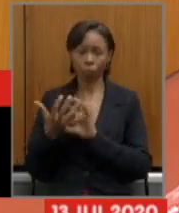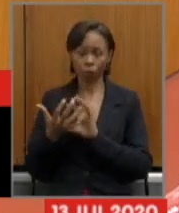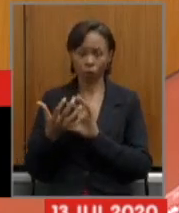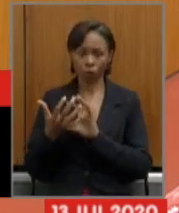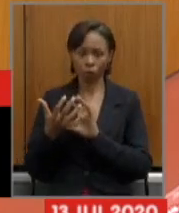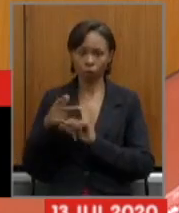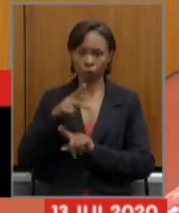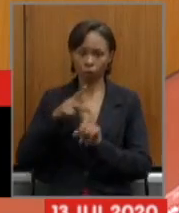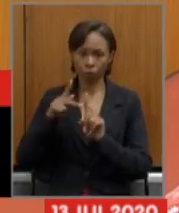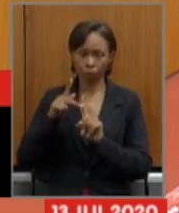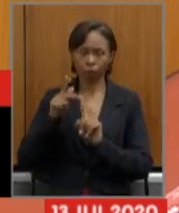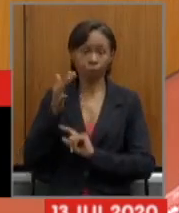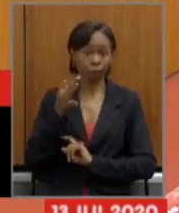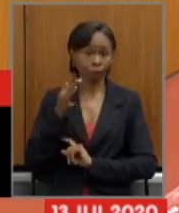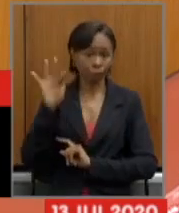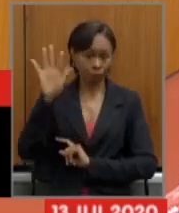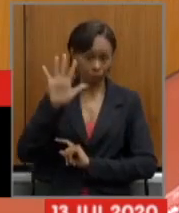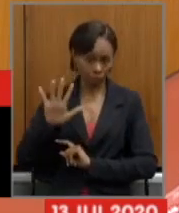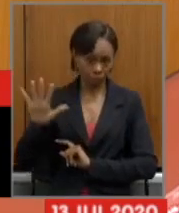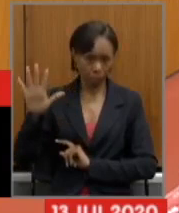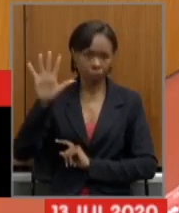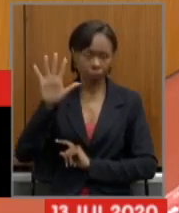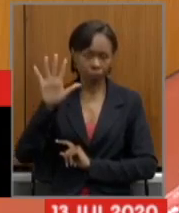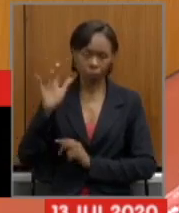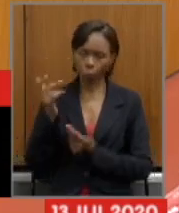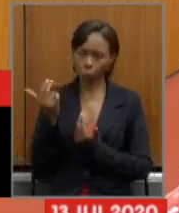em que